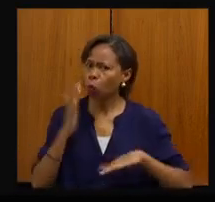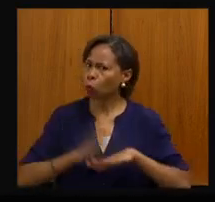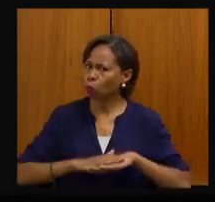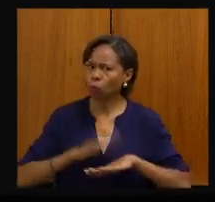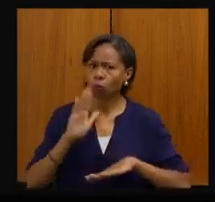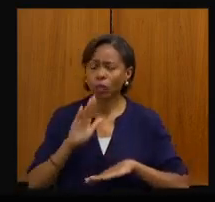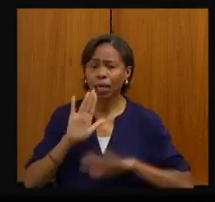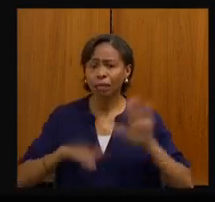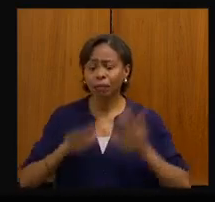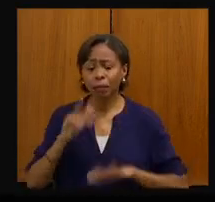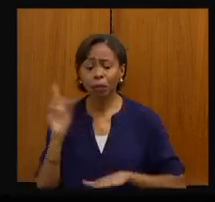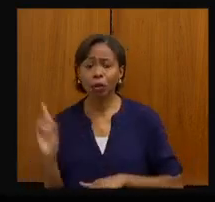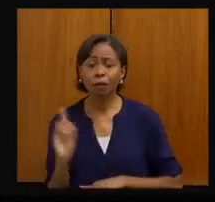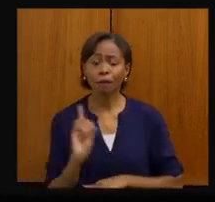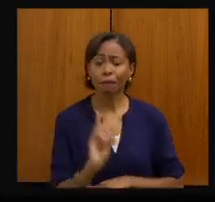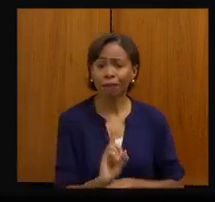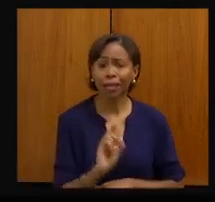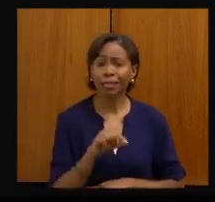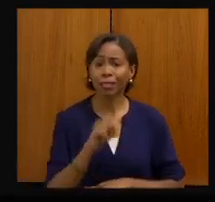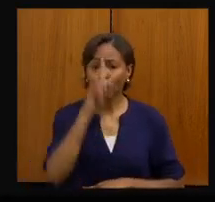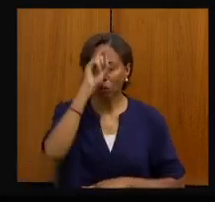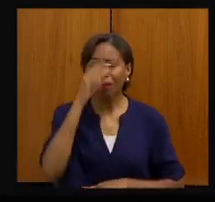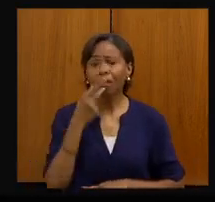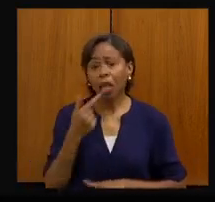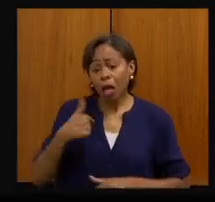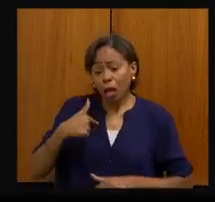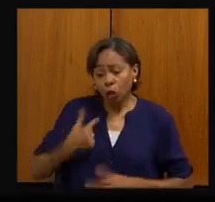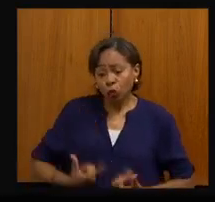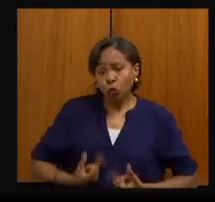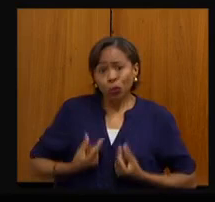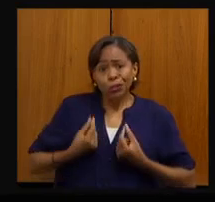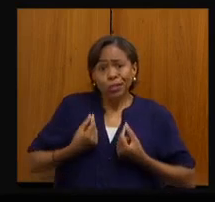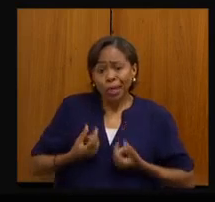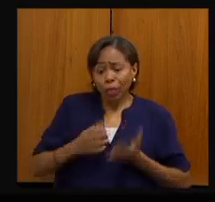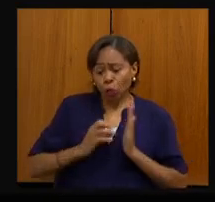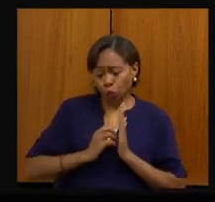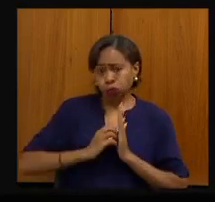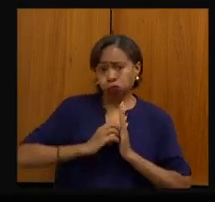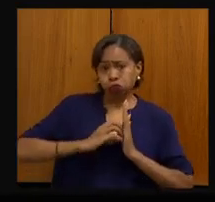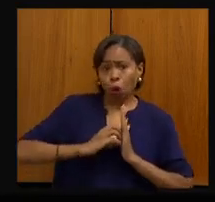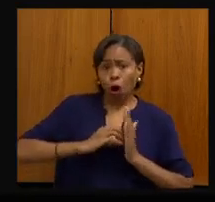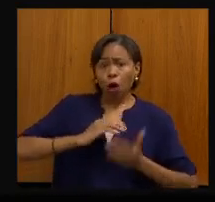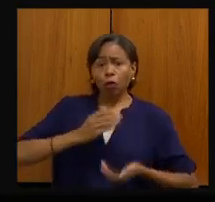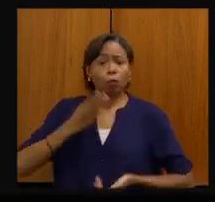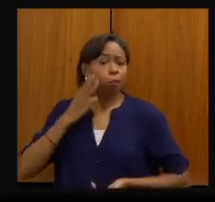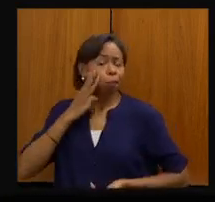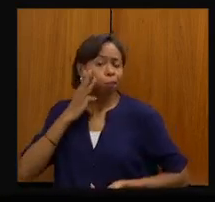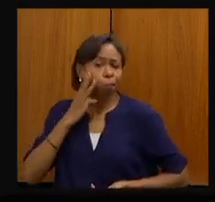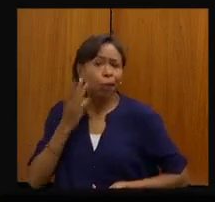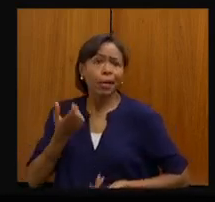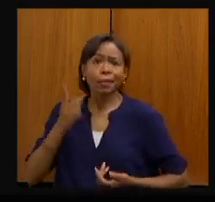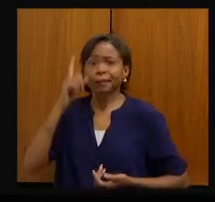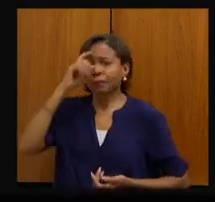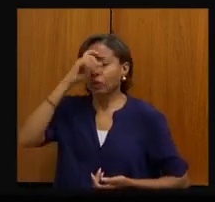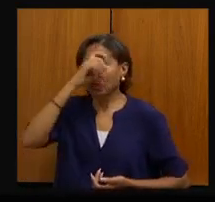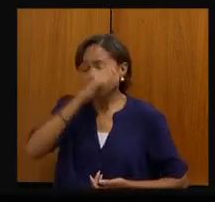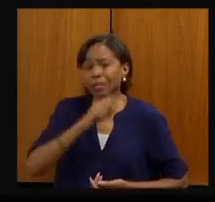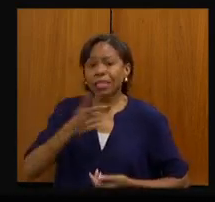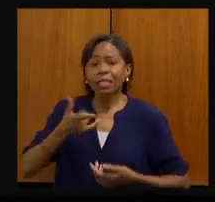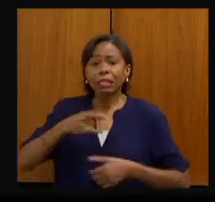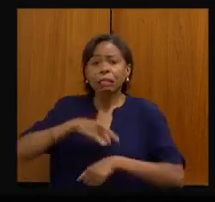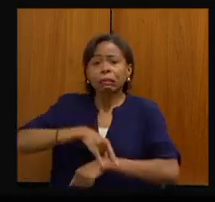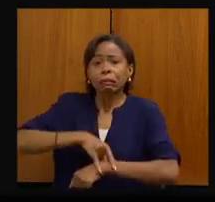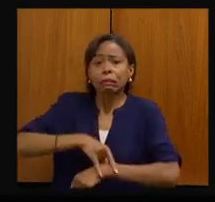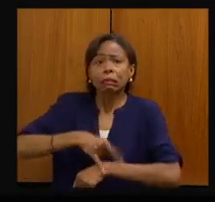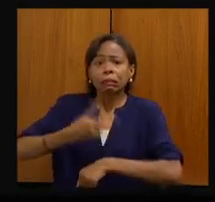bate nos consultórios da gente, fala aqui, olha, eu estou com câncer, eu estou com nódulo no meu seio, eu estou com dificuldade de urinar,